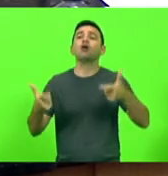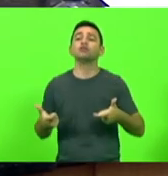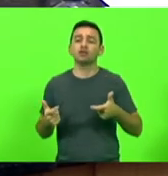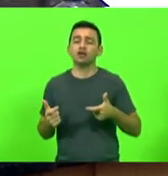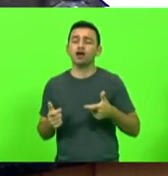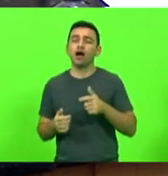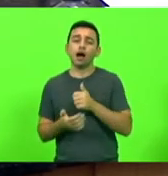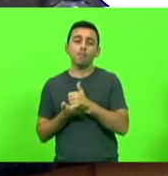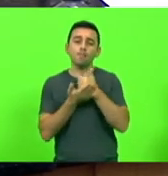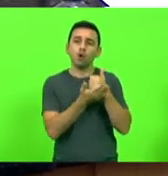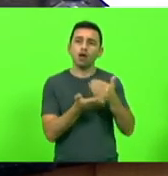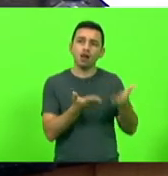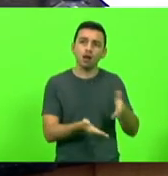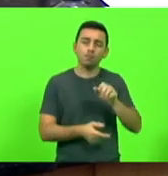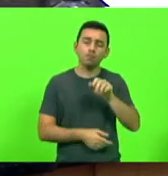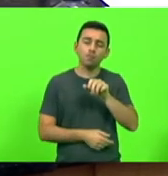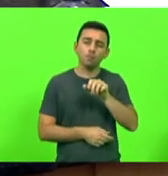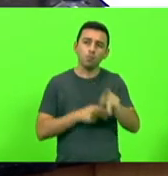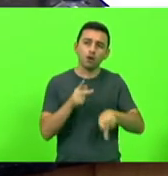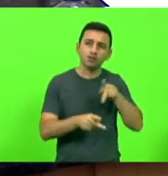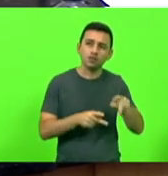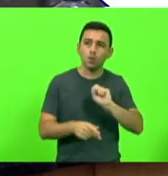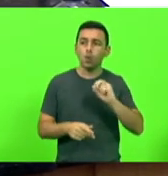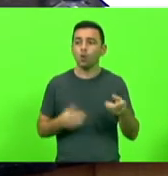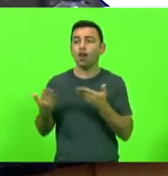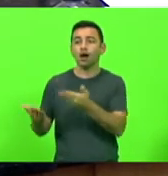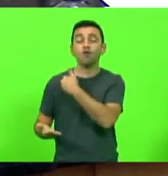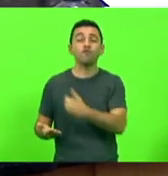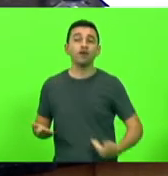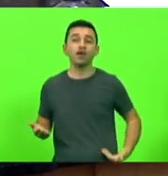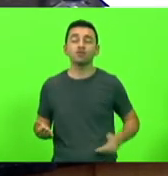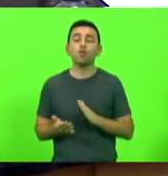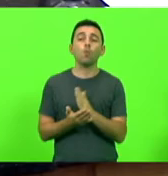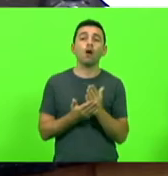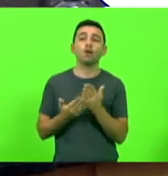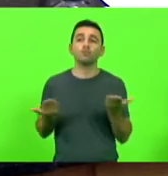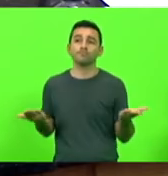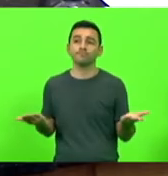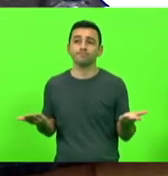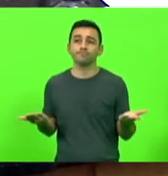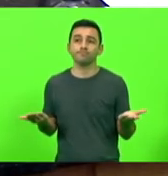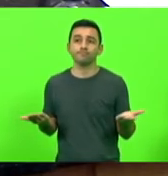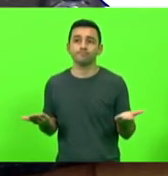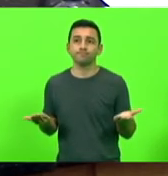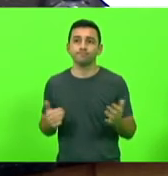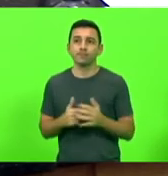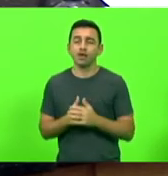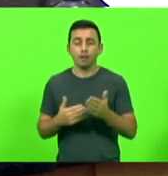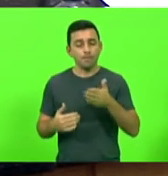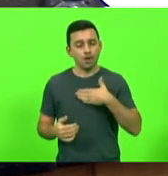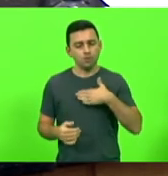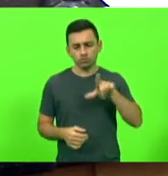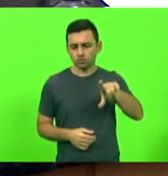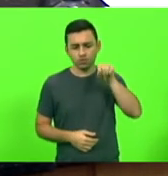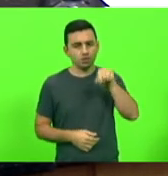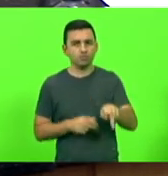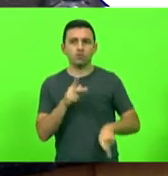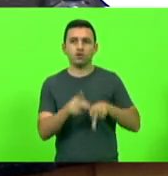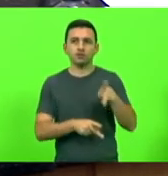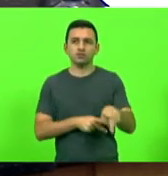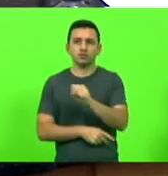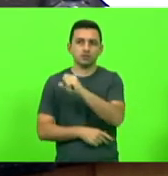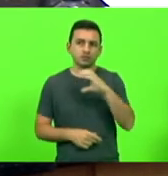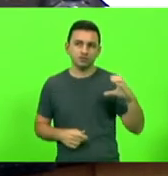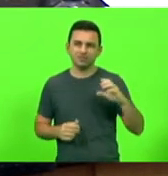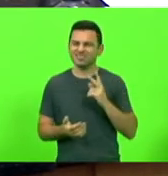catarinense ou do lado do governo que quer tirar mais dinheiro do catarinense. a minha opção é claro, é sempre do lado do catarinense e é sempre